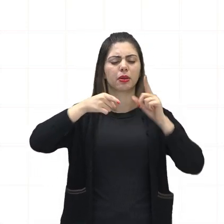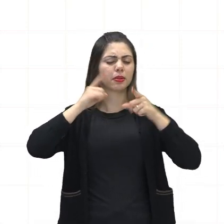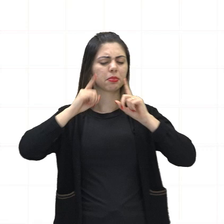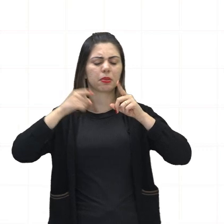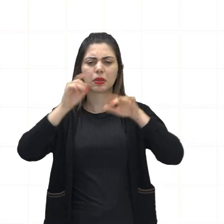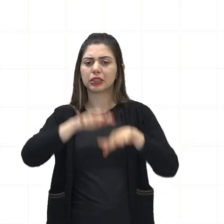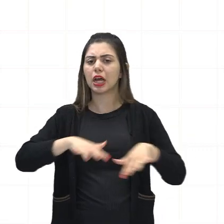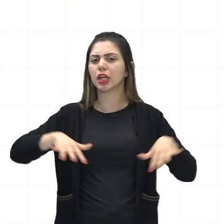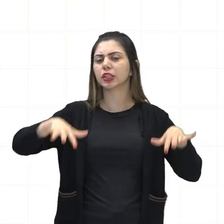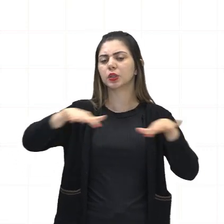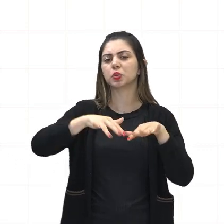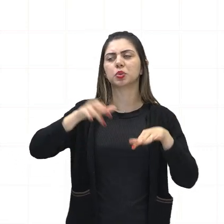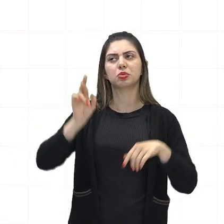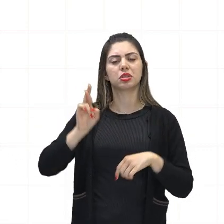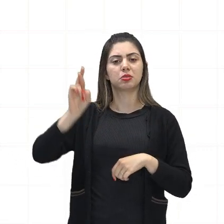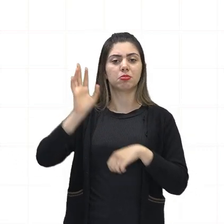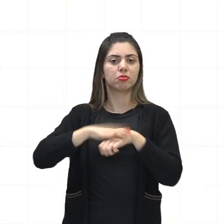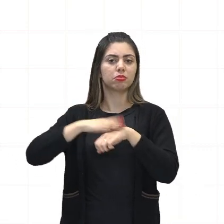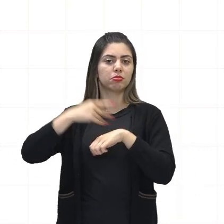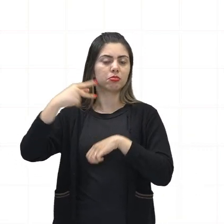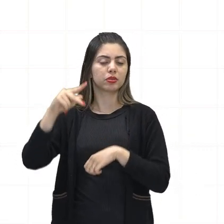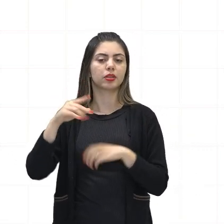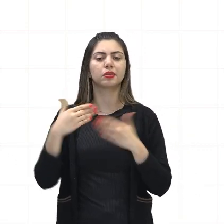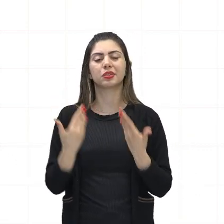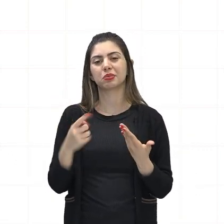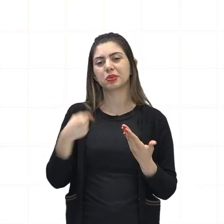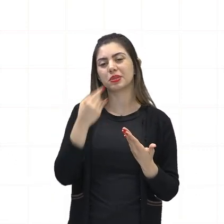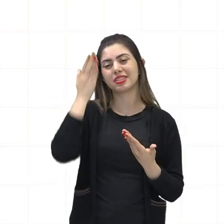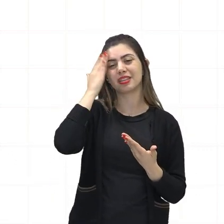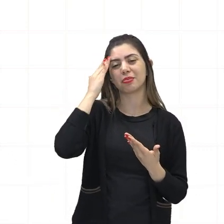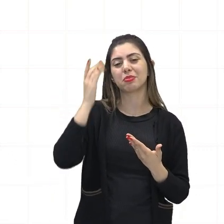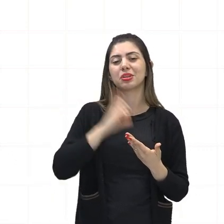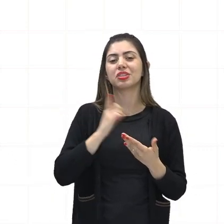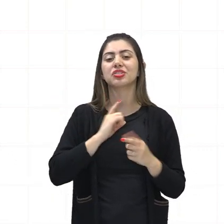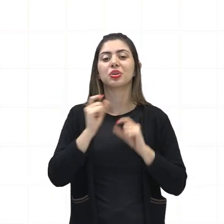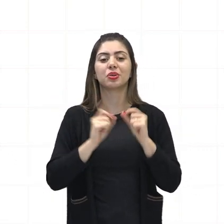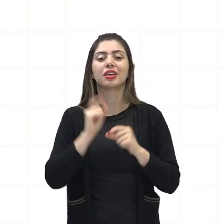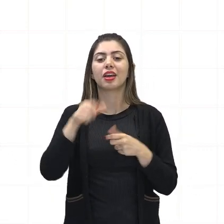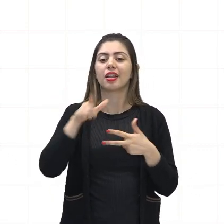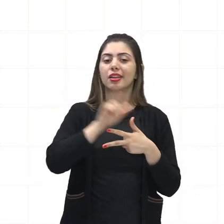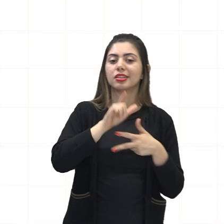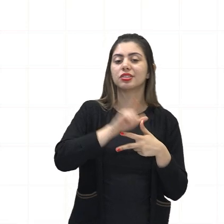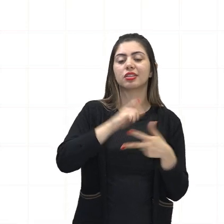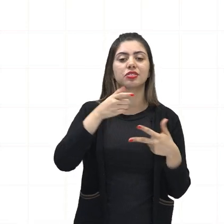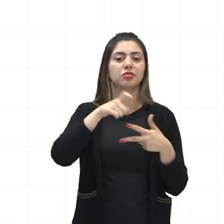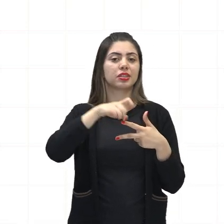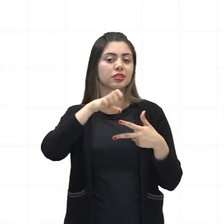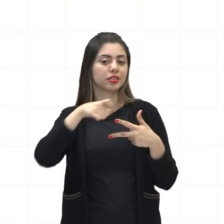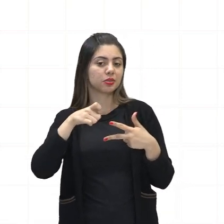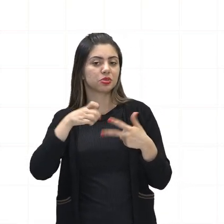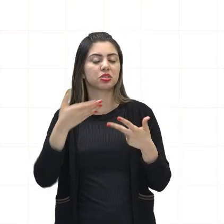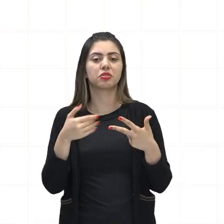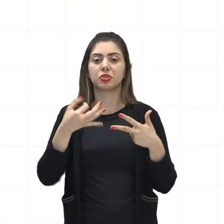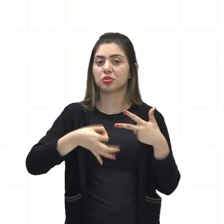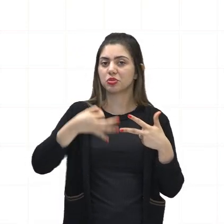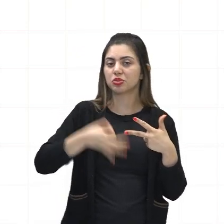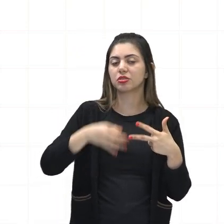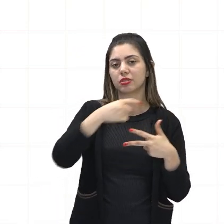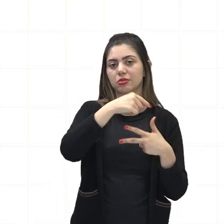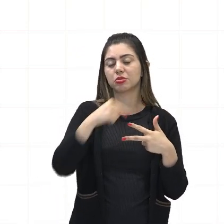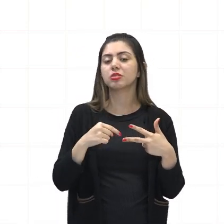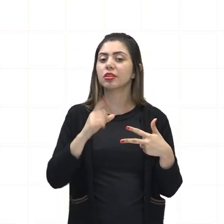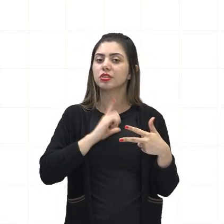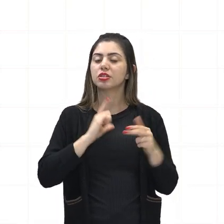Tudo emanava dele. Por quê? Apesar de nós termos o poder executivo, o legislativo e o judiciário,